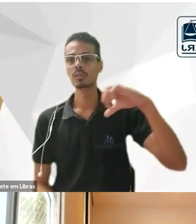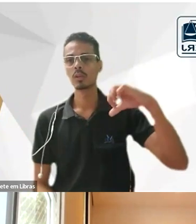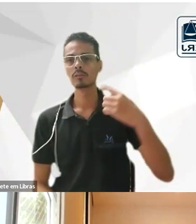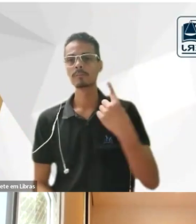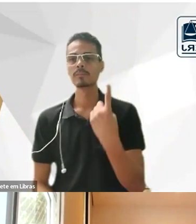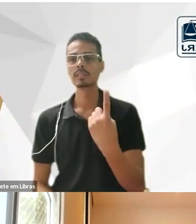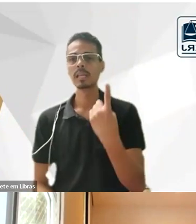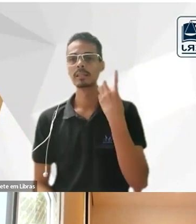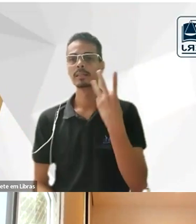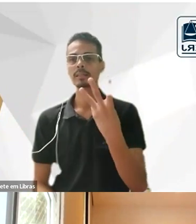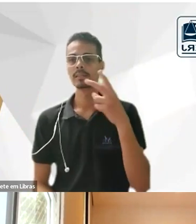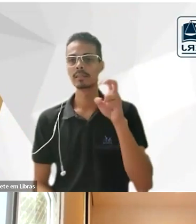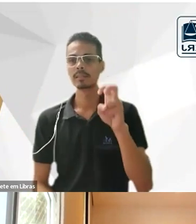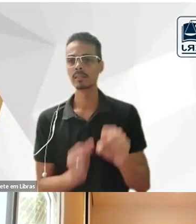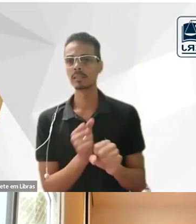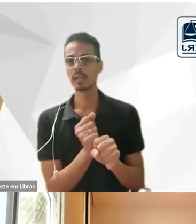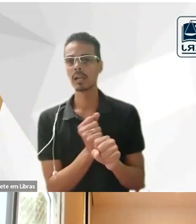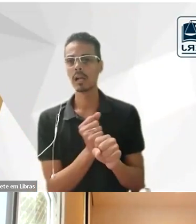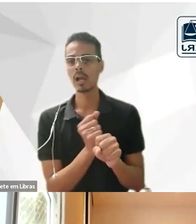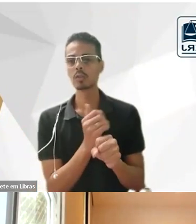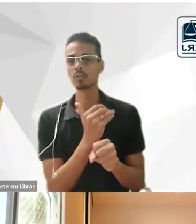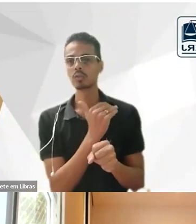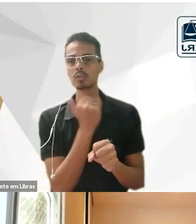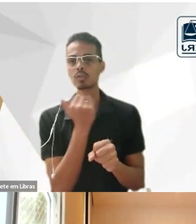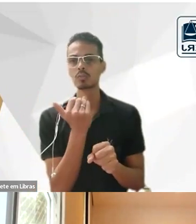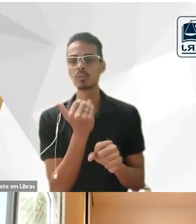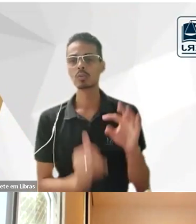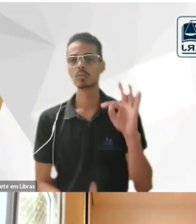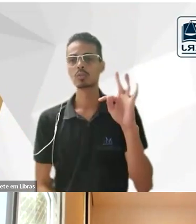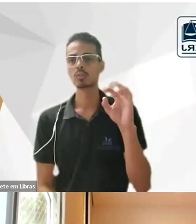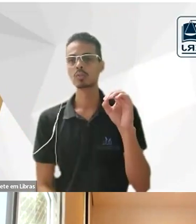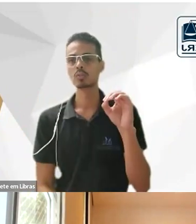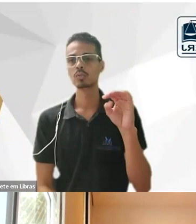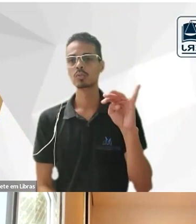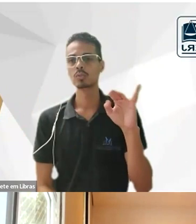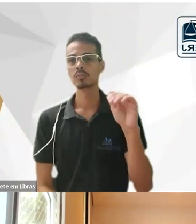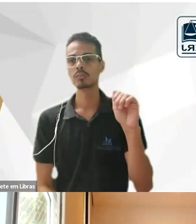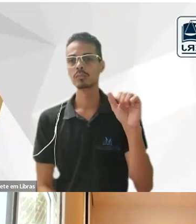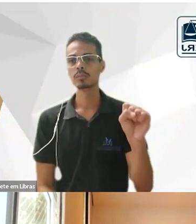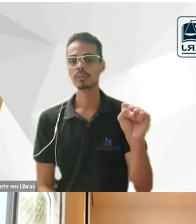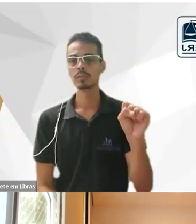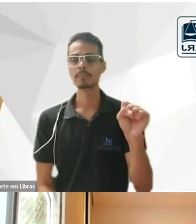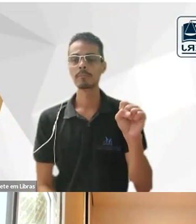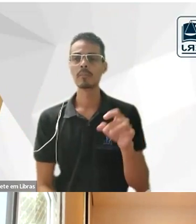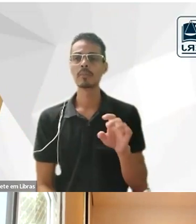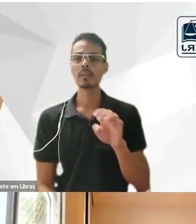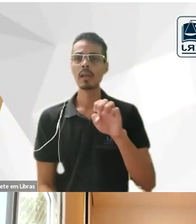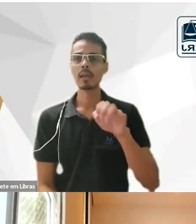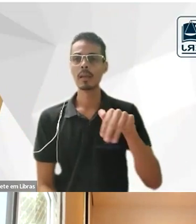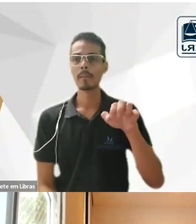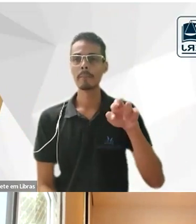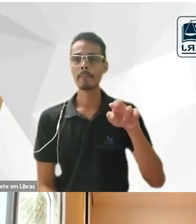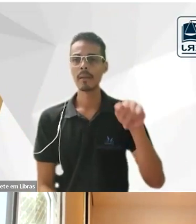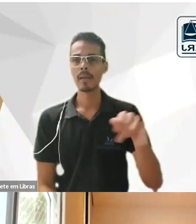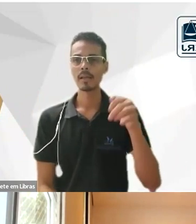do falecimento de Tobias Barreto a EMEG pensou nesse webinário muito bem